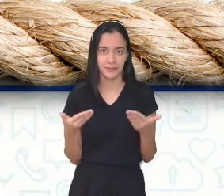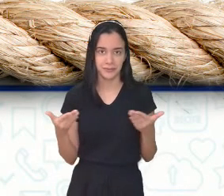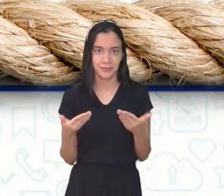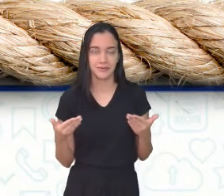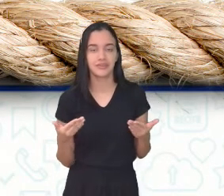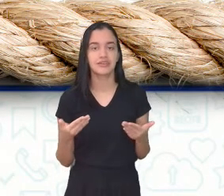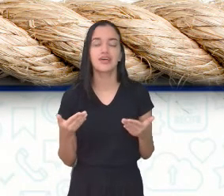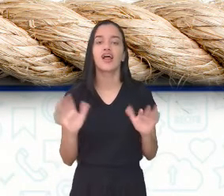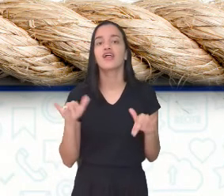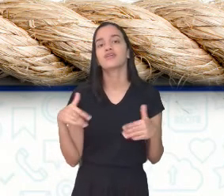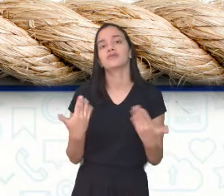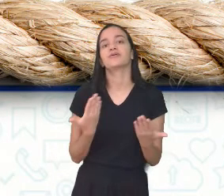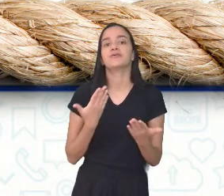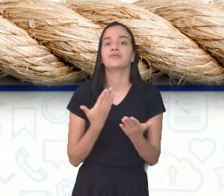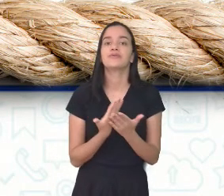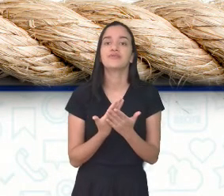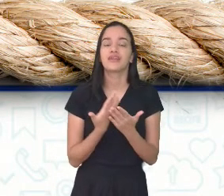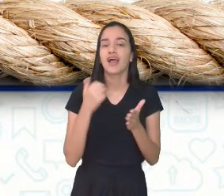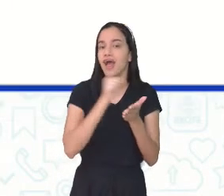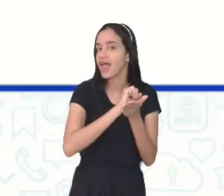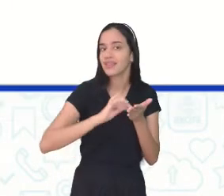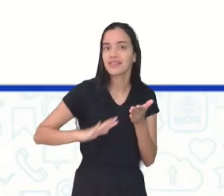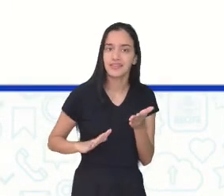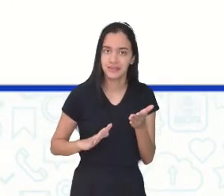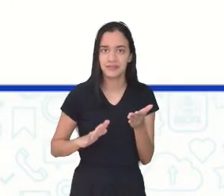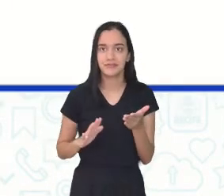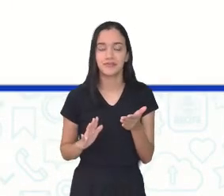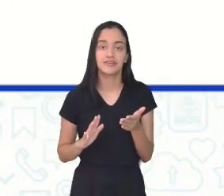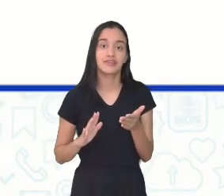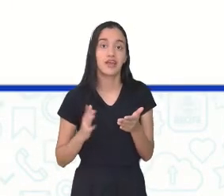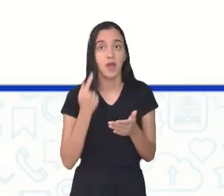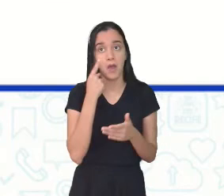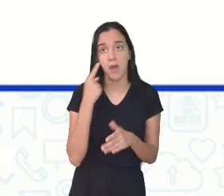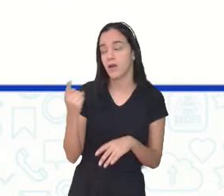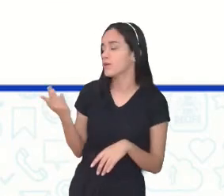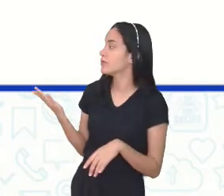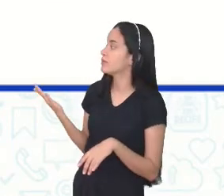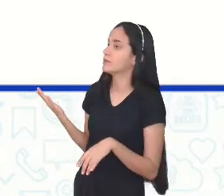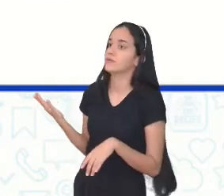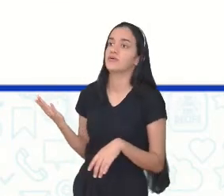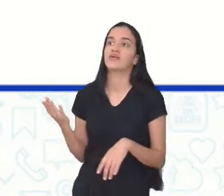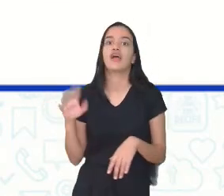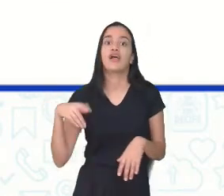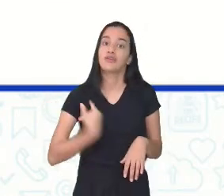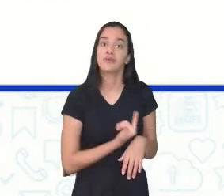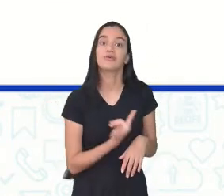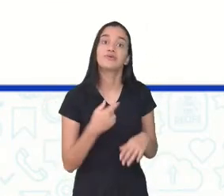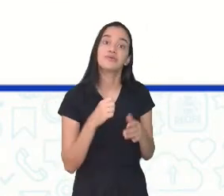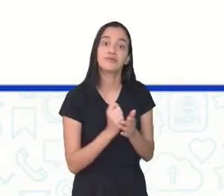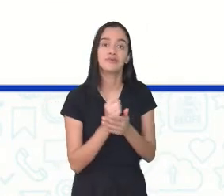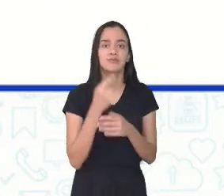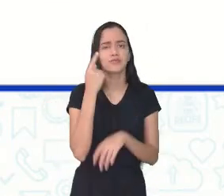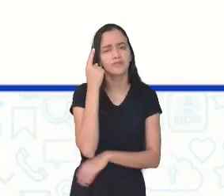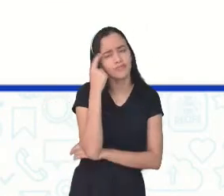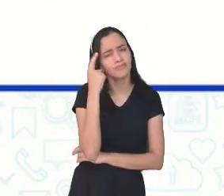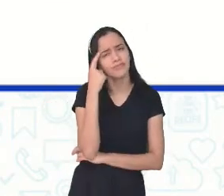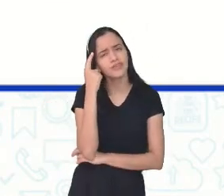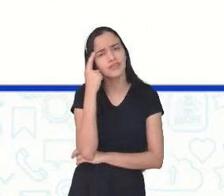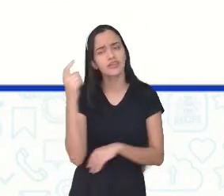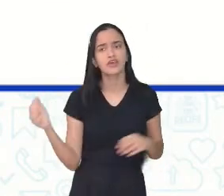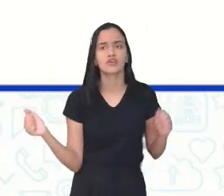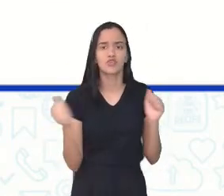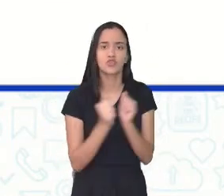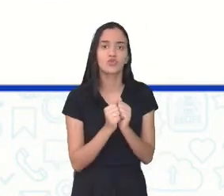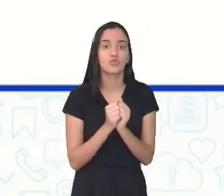pessoal, nós chegamos à nossa atividade. Então, eu deixo aí uma atividade para vocês. Nós vamos fazer. Pensar aqui juntos.